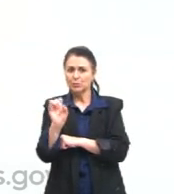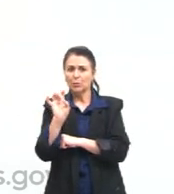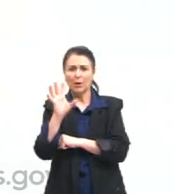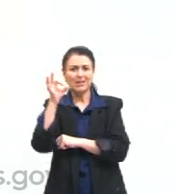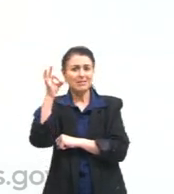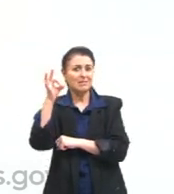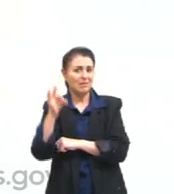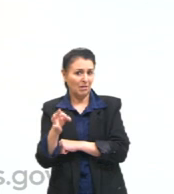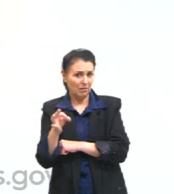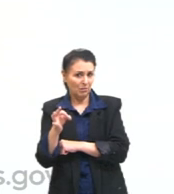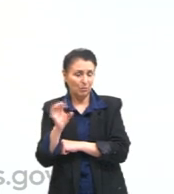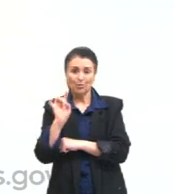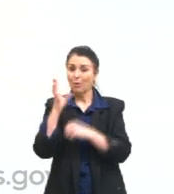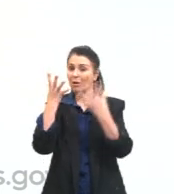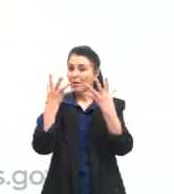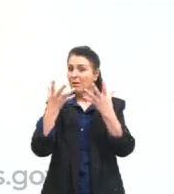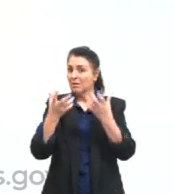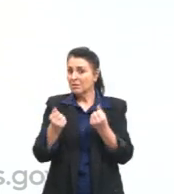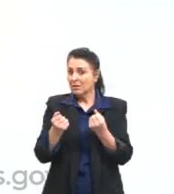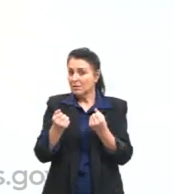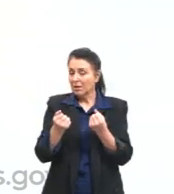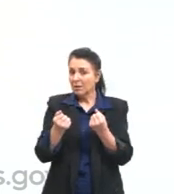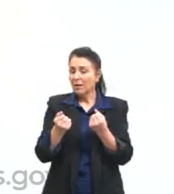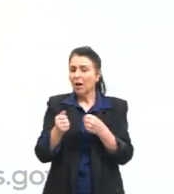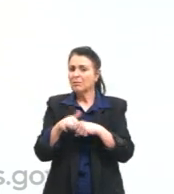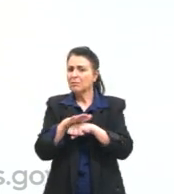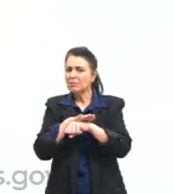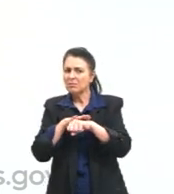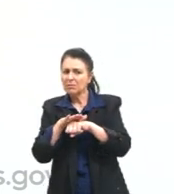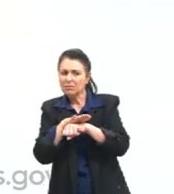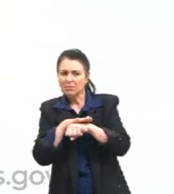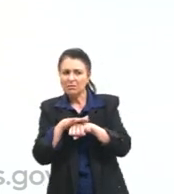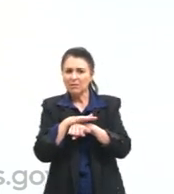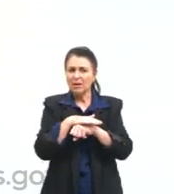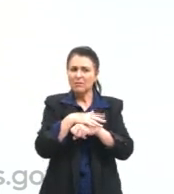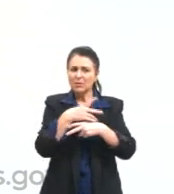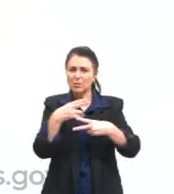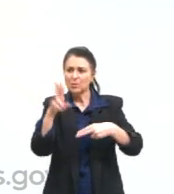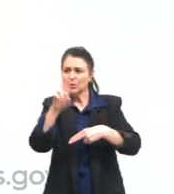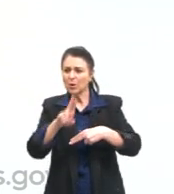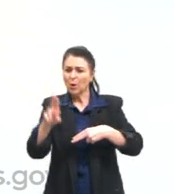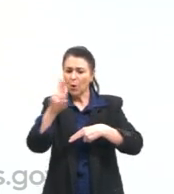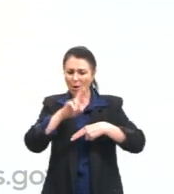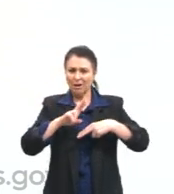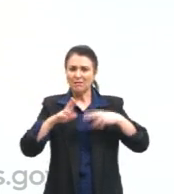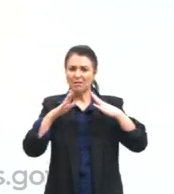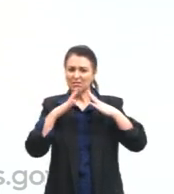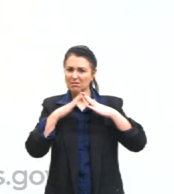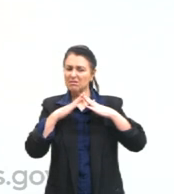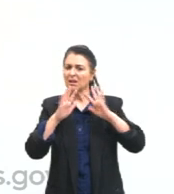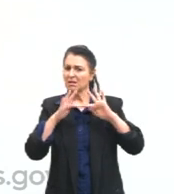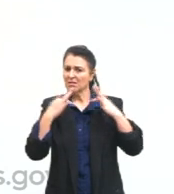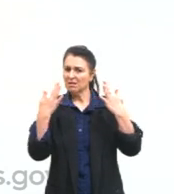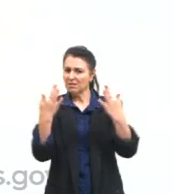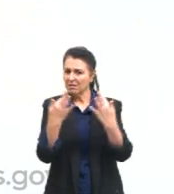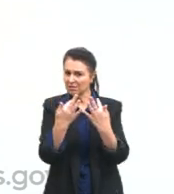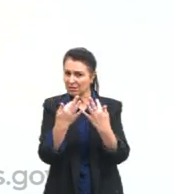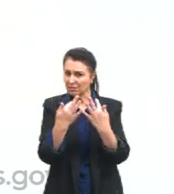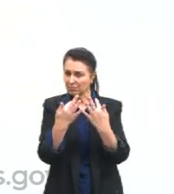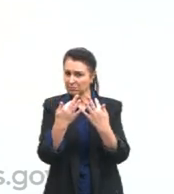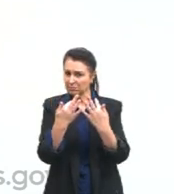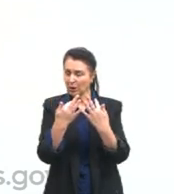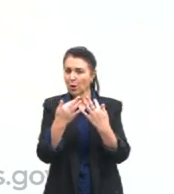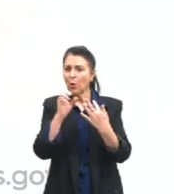aceitável, na conversação familiar, despreocupada ou na língua escrita,